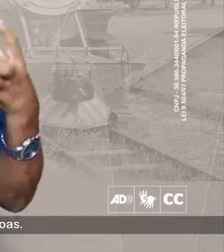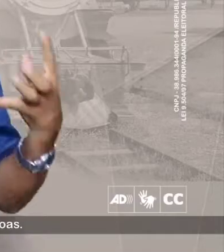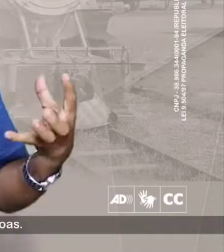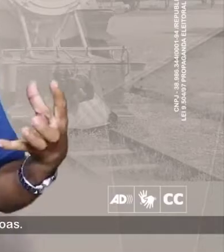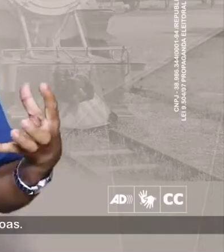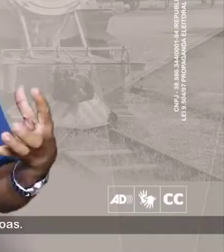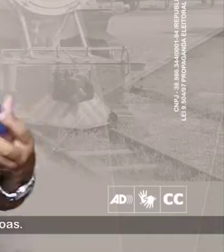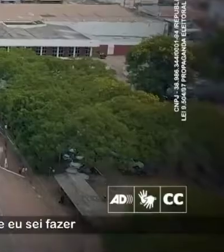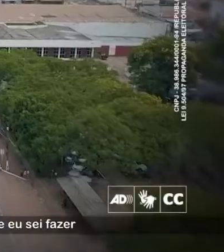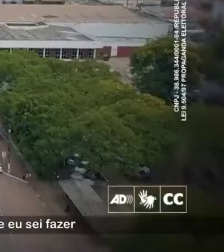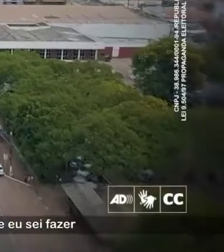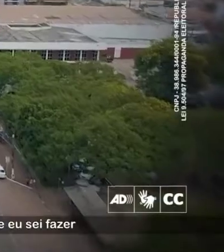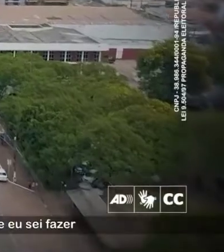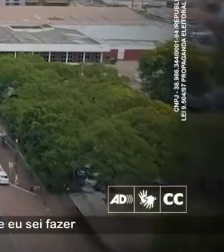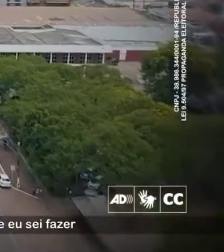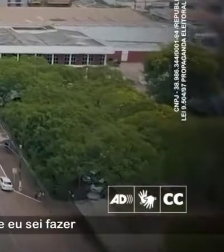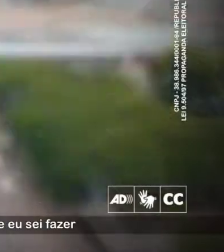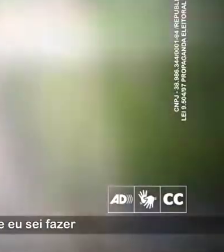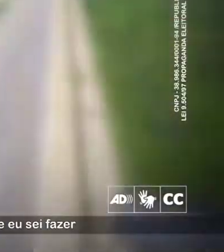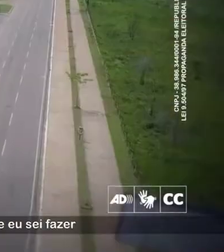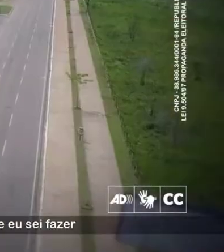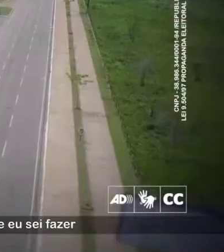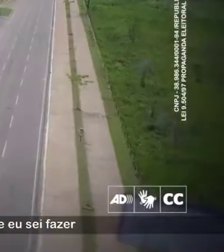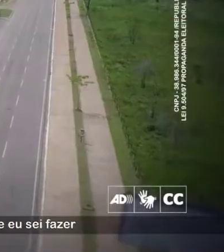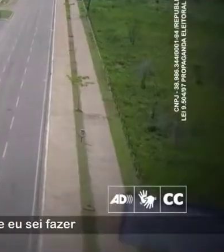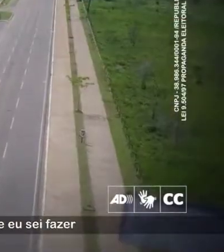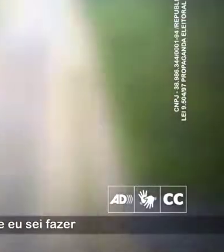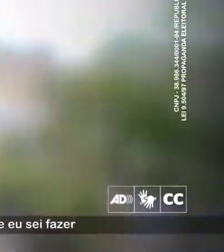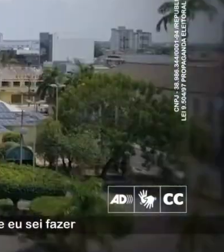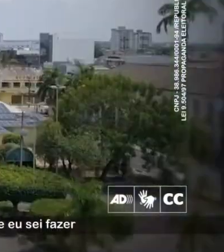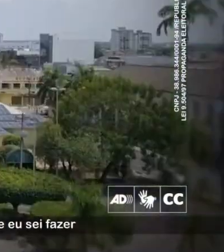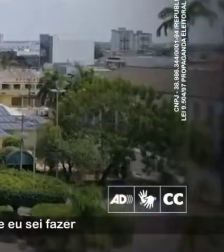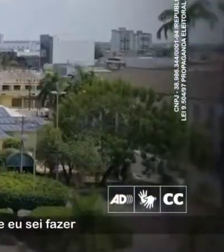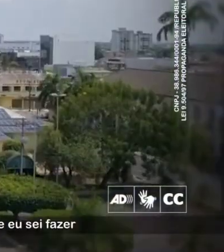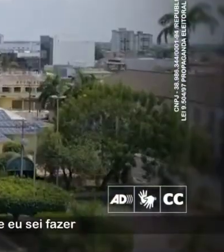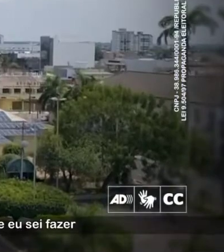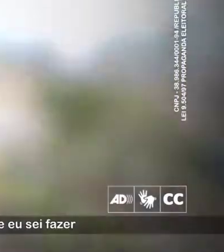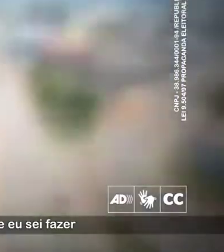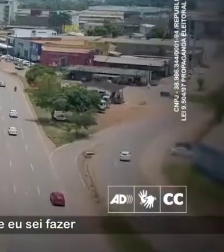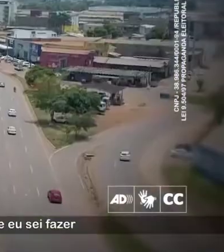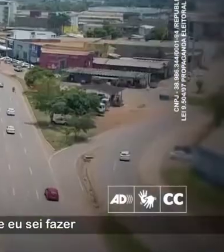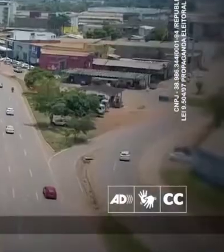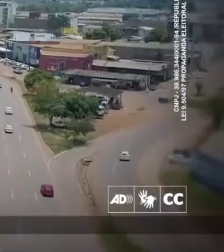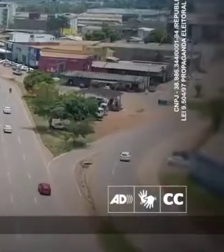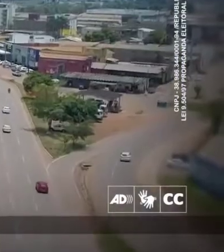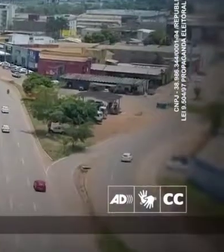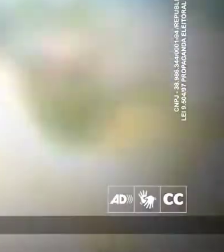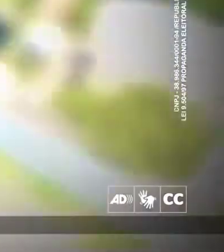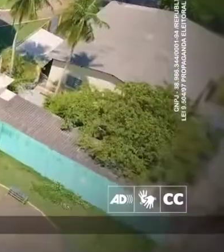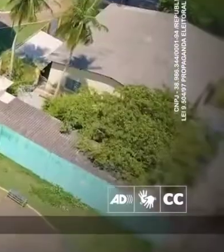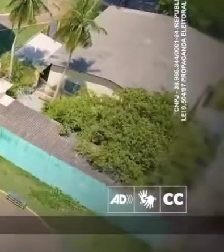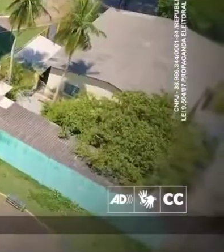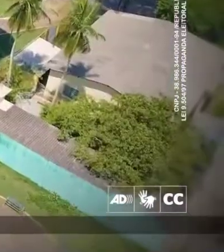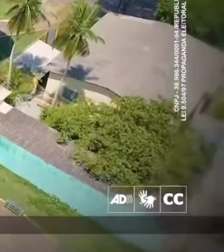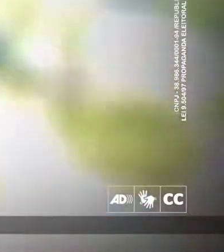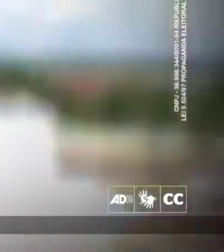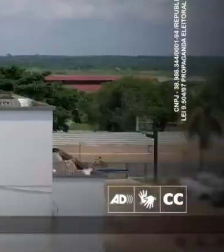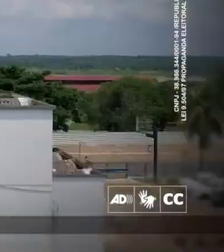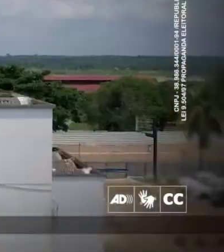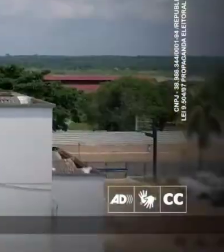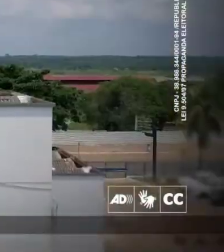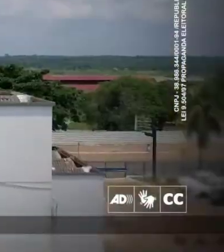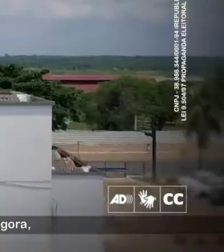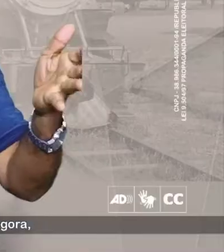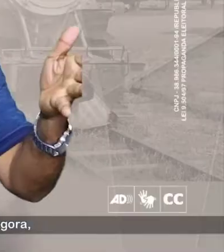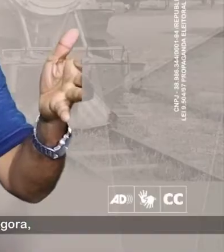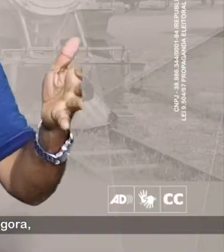próximo às pessoas. Vocês tenham certeza. Vou dedicar tudo aquilo que eu sei fazer em favor do município